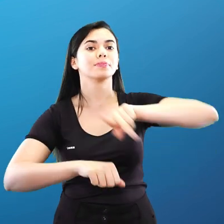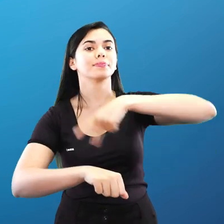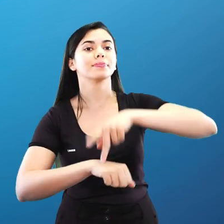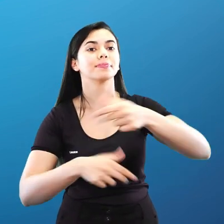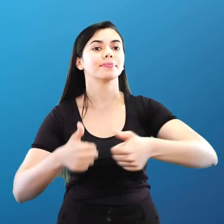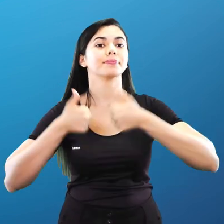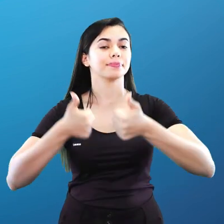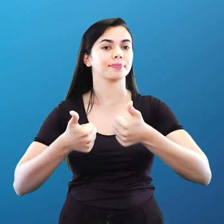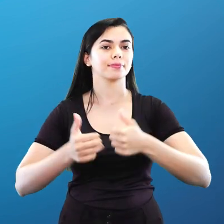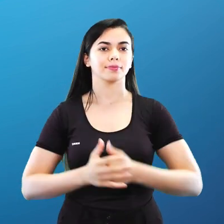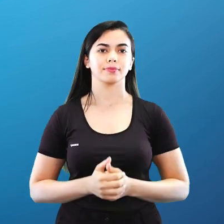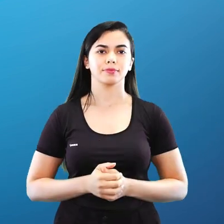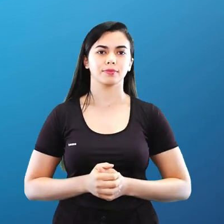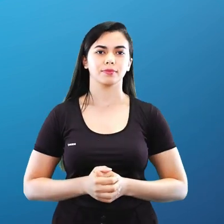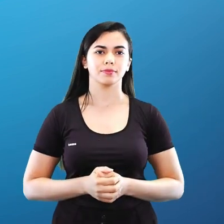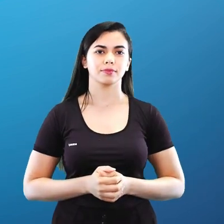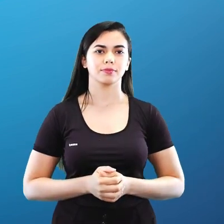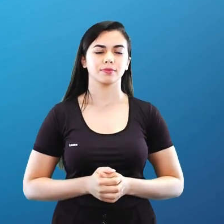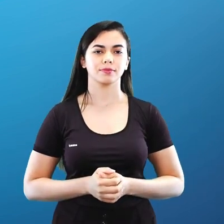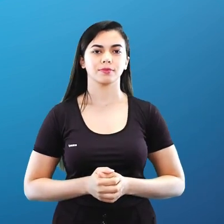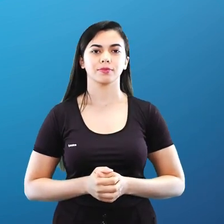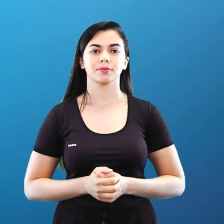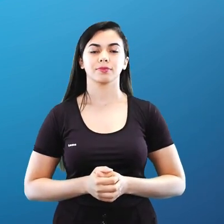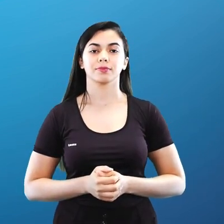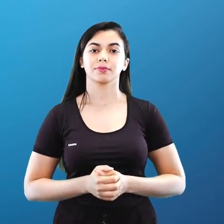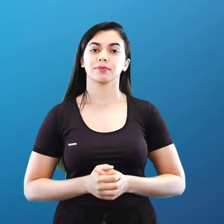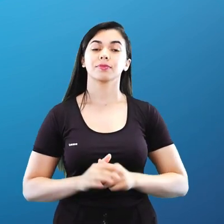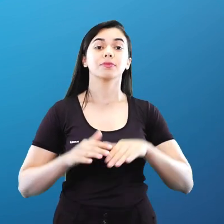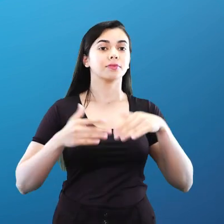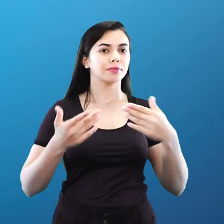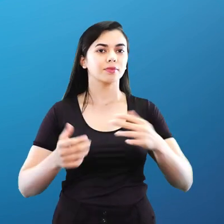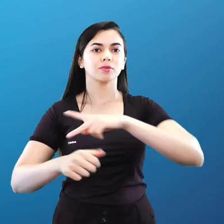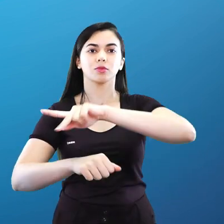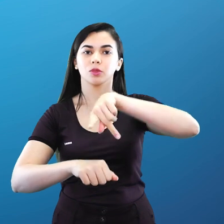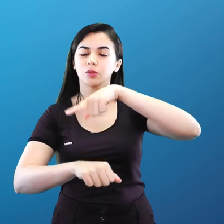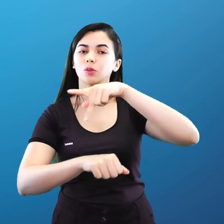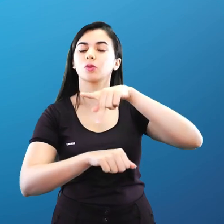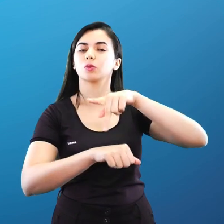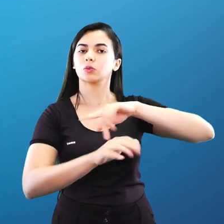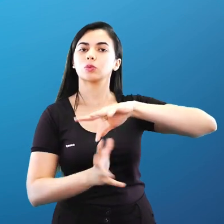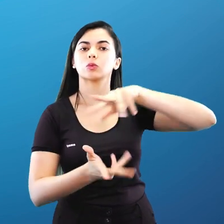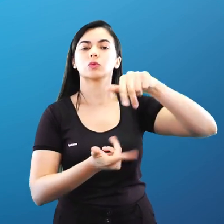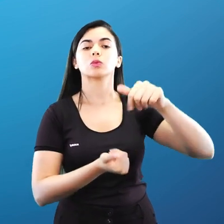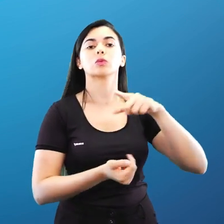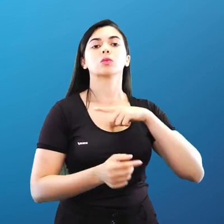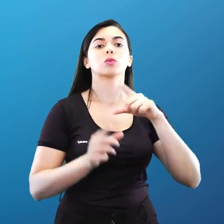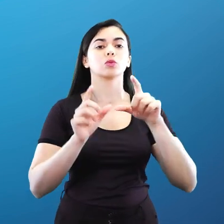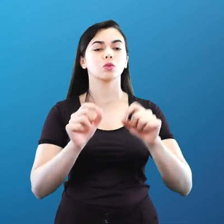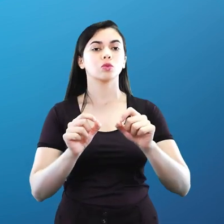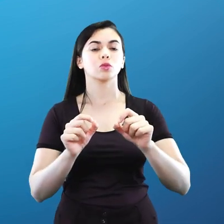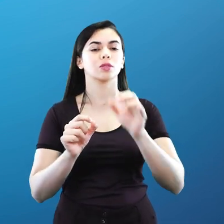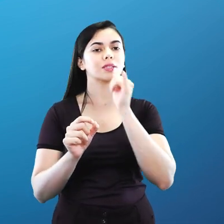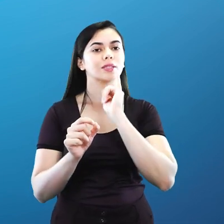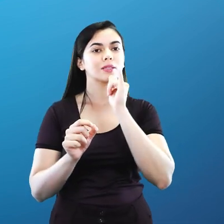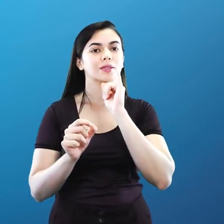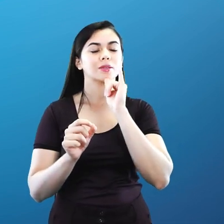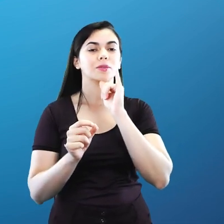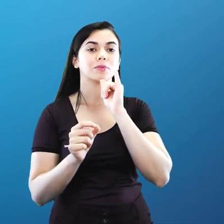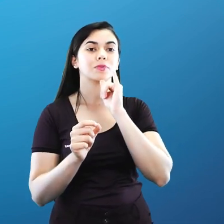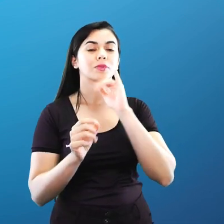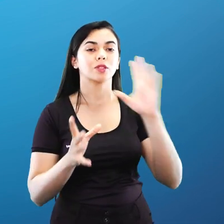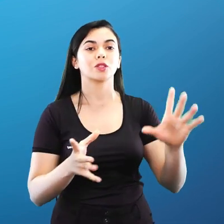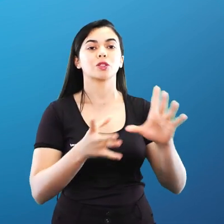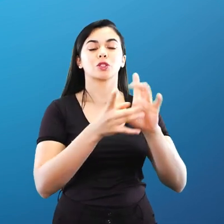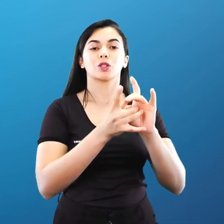época. Além disso, as nações ao redor do mundo frequentemente se alinhavam com uma ou com outra,